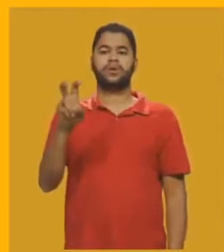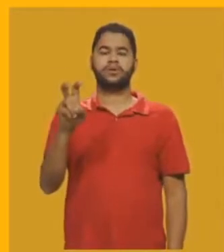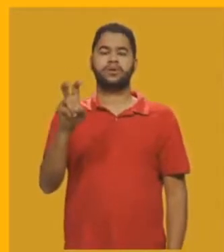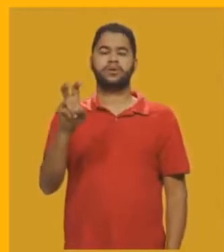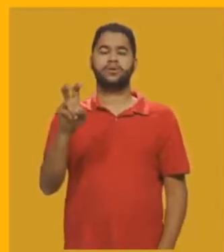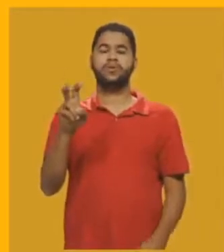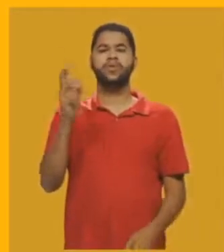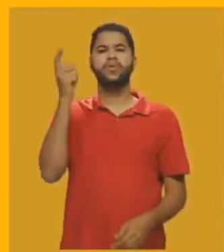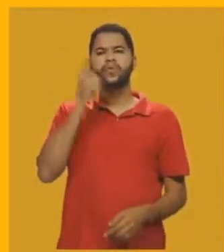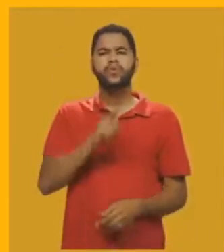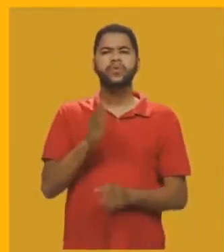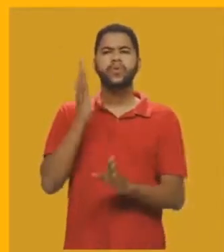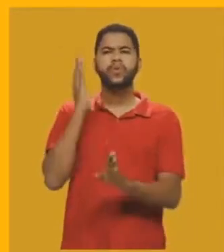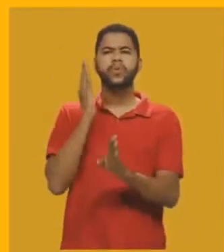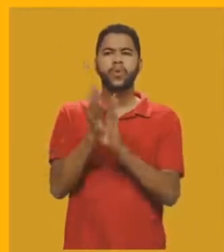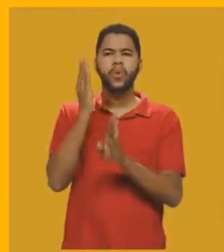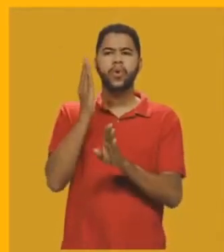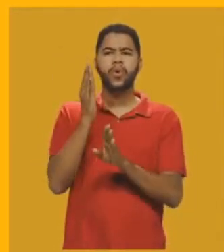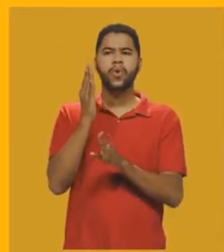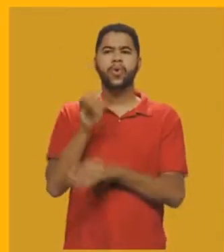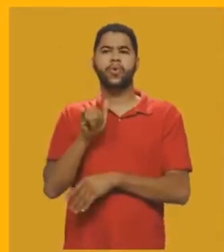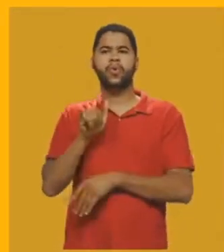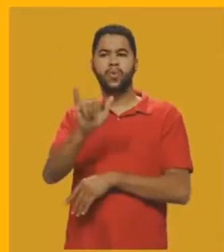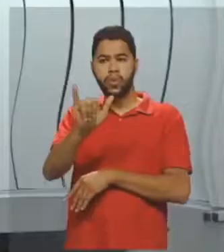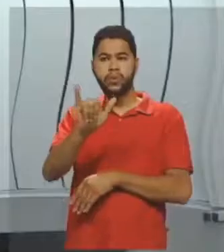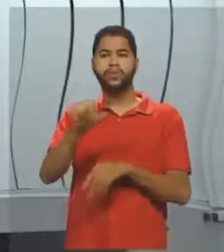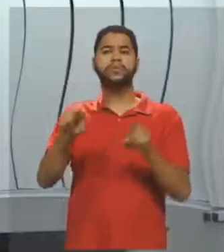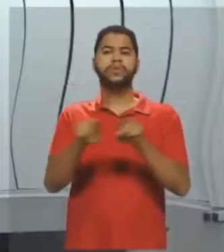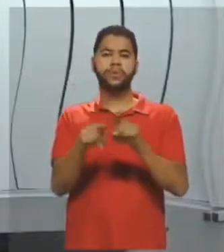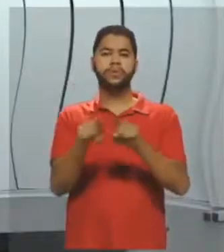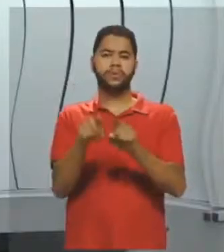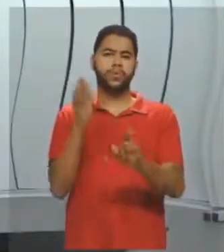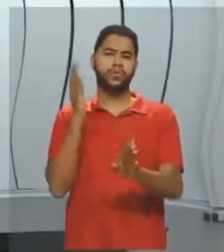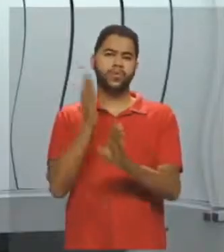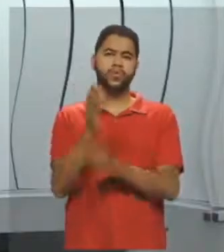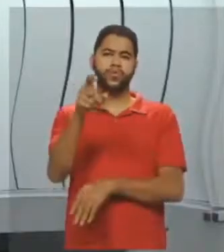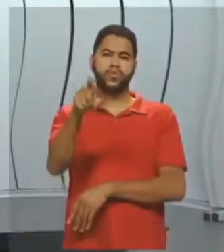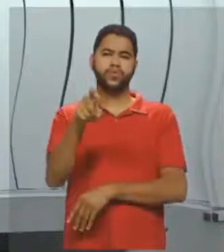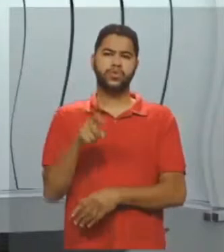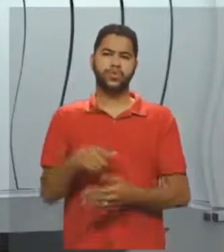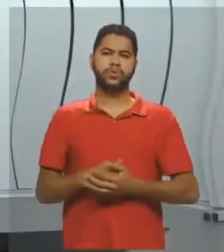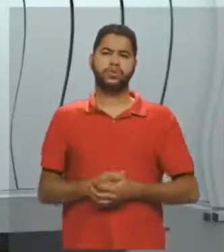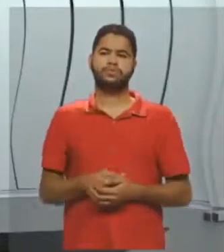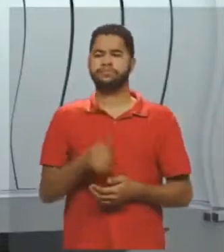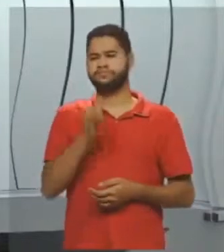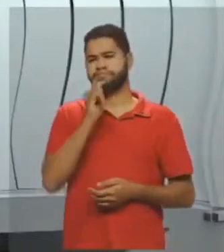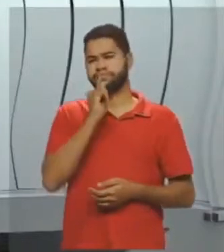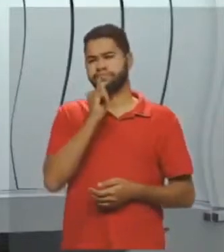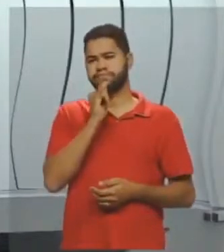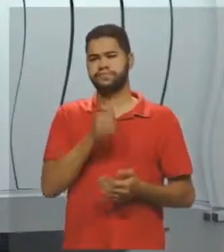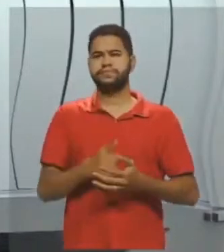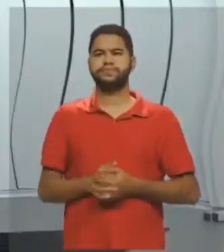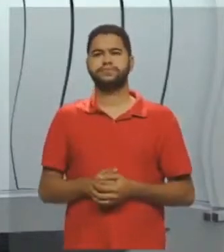eu consigo descobrir o Y e também consigo descobrir o X. Por exemplo,